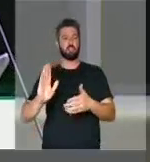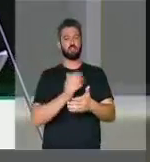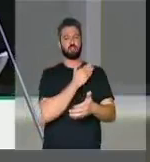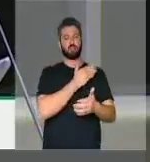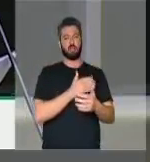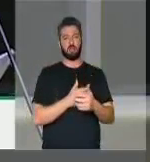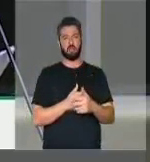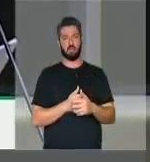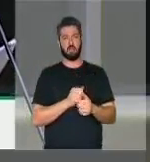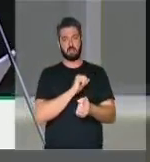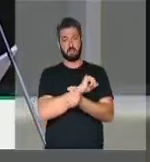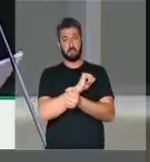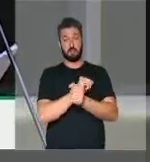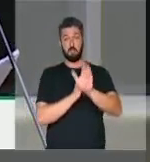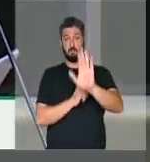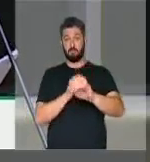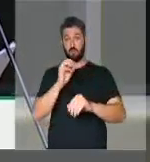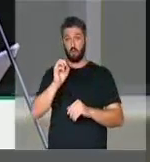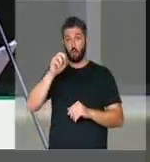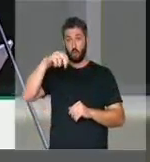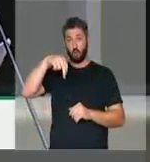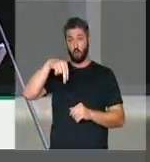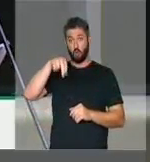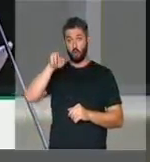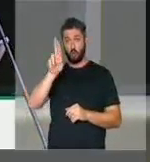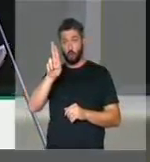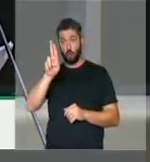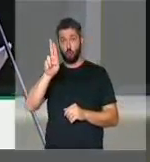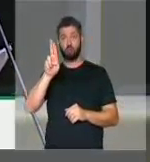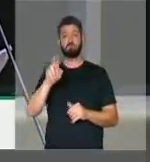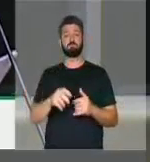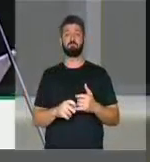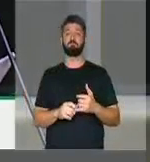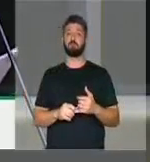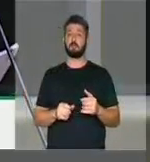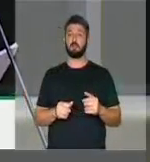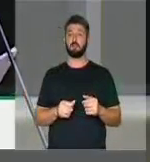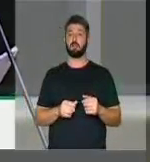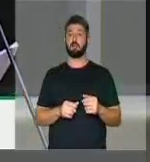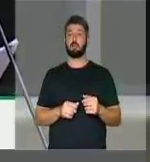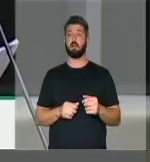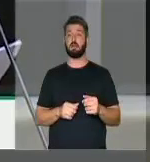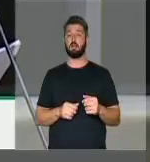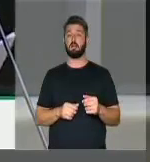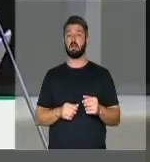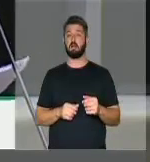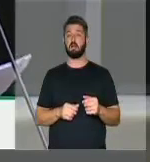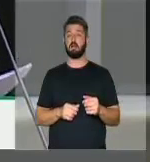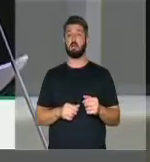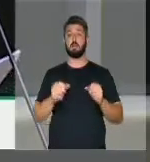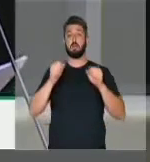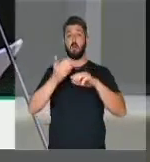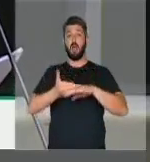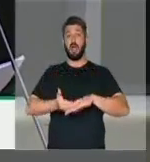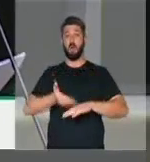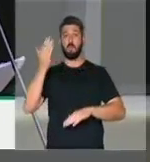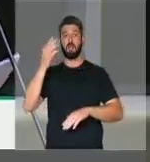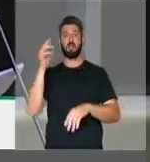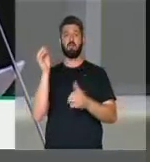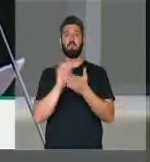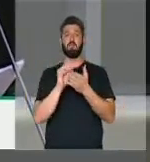Já para a Agência das Nações Unidas normativa, poderá ter, por consequência, o aumento da